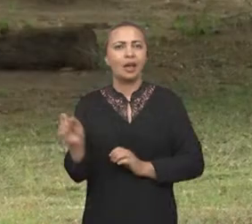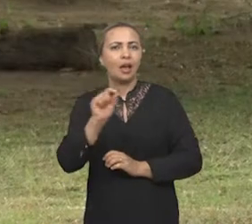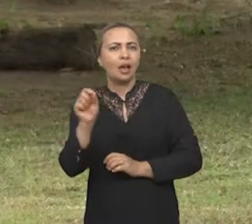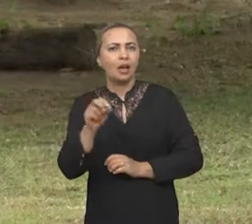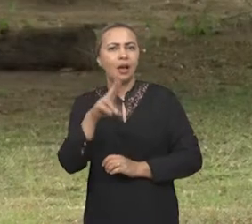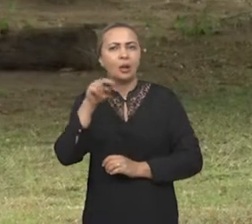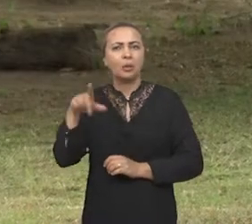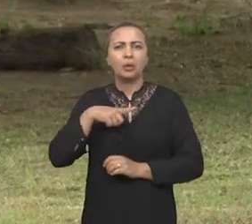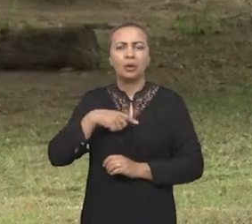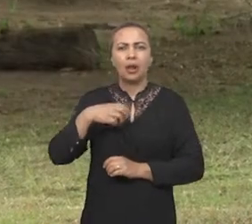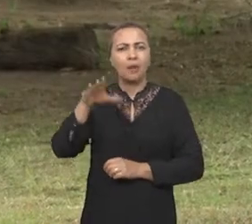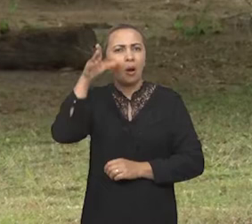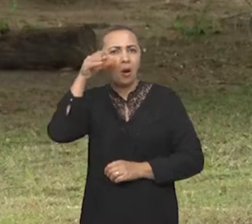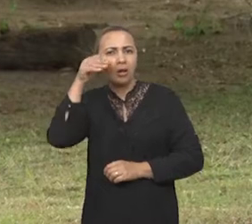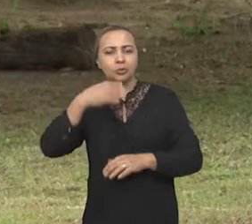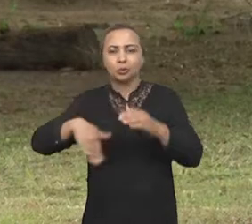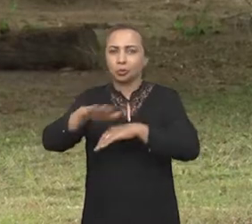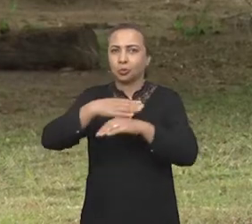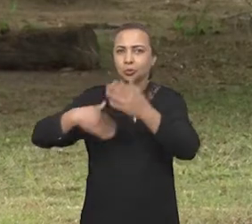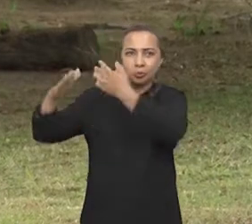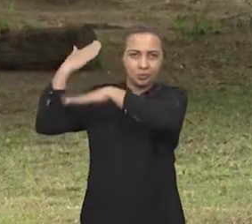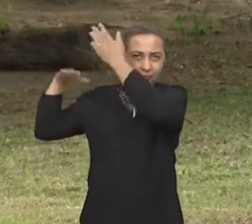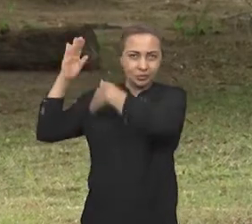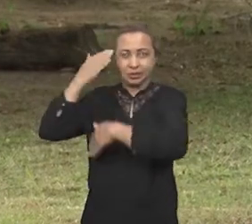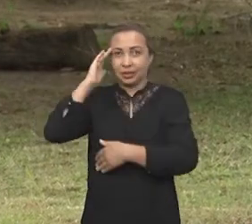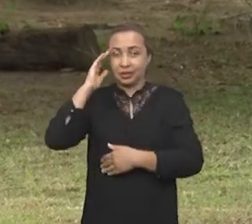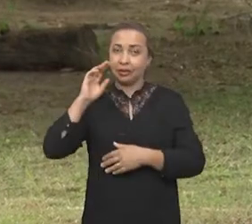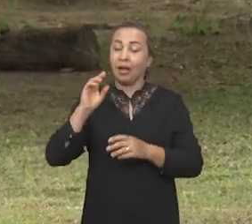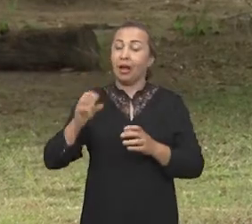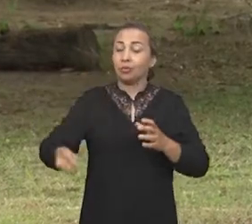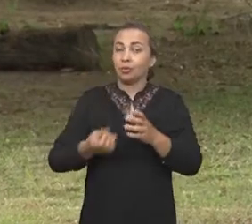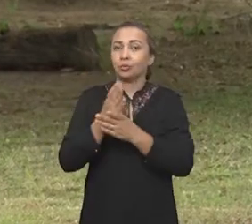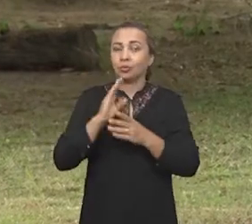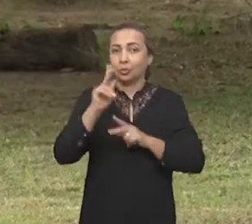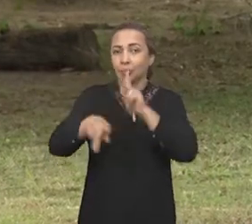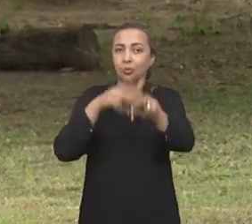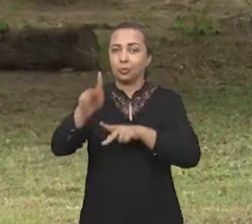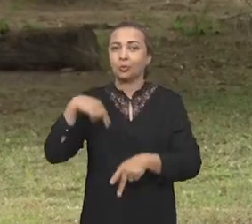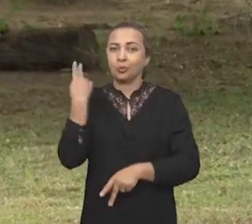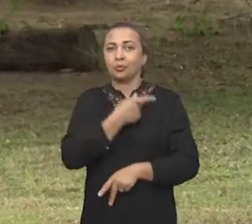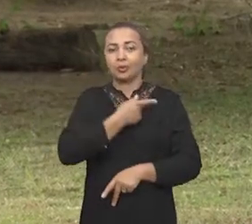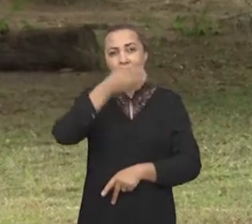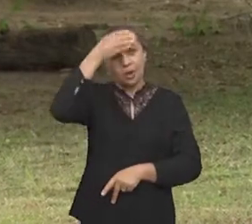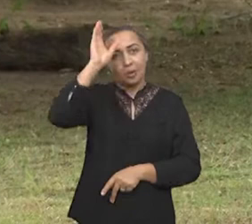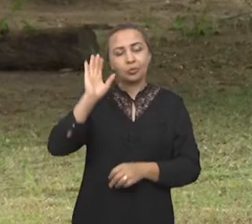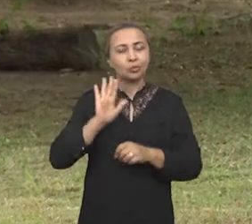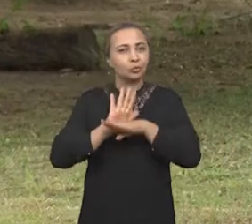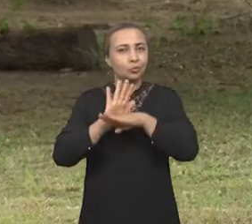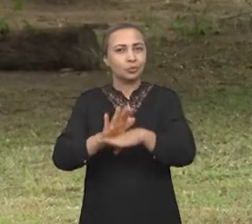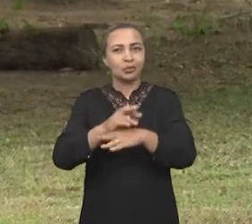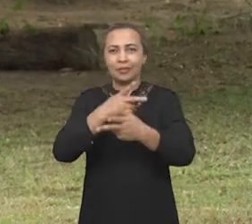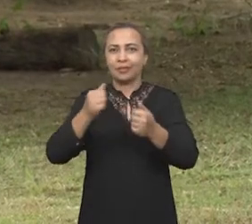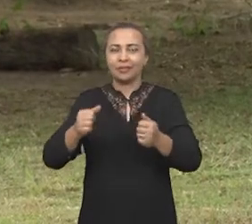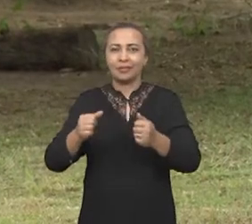Quem nunca teve a curiosidade sobre o Entender a formação do nosso povo e a contribuição cultural de diversas etnias.